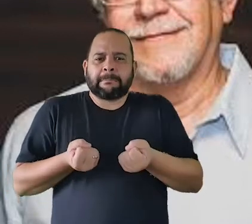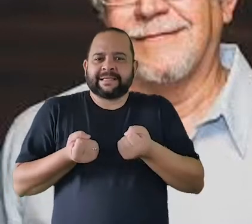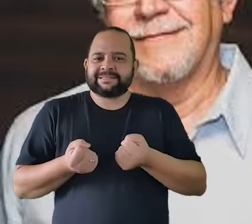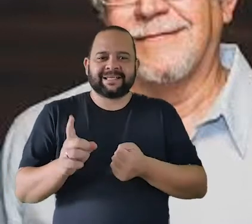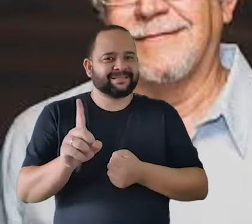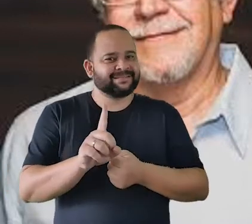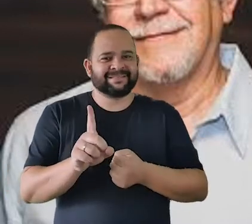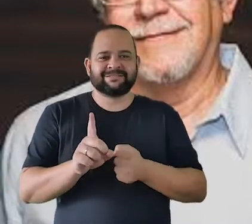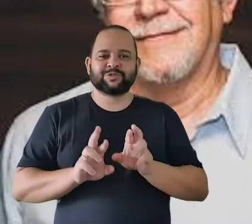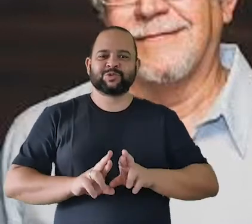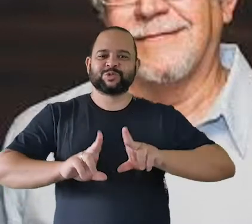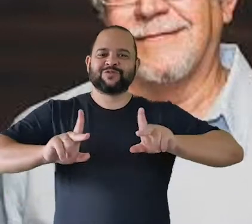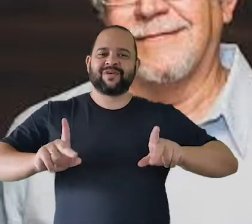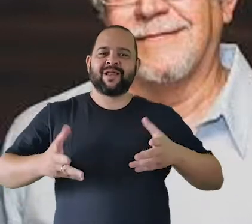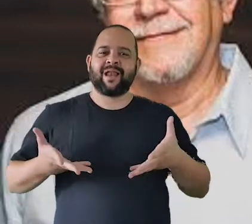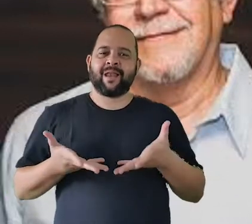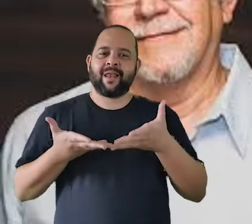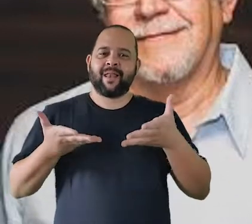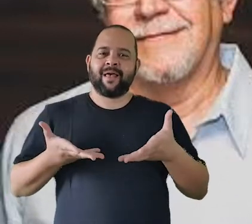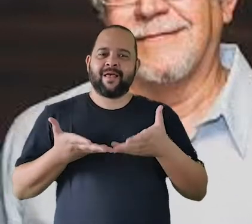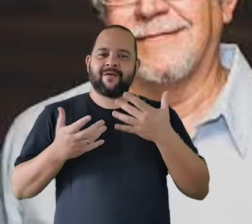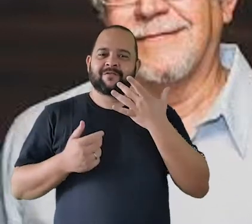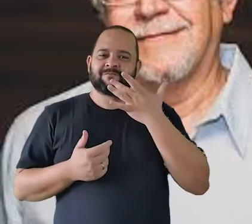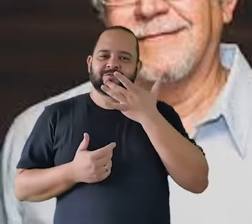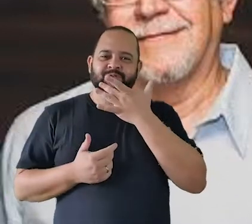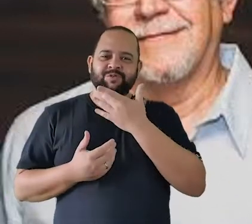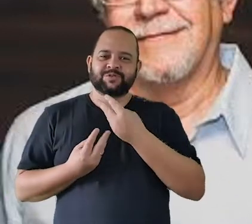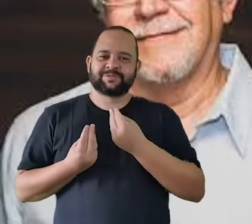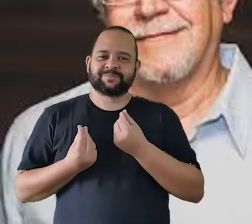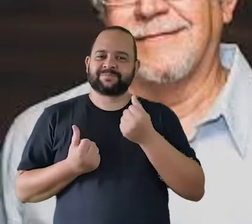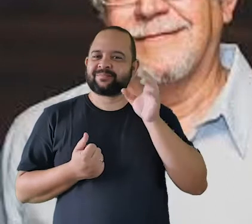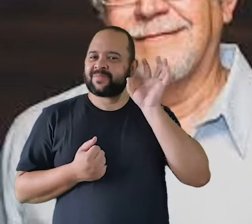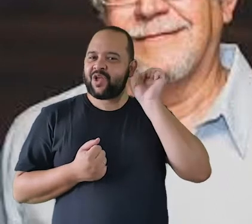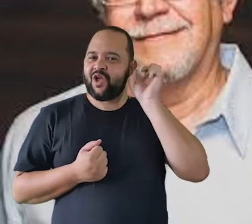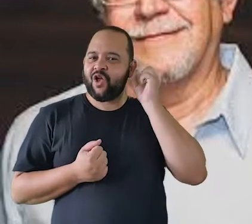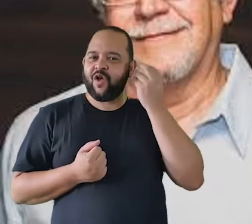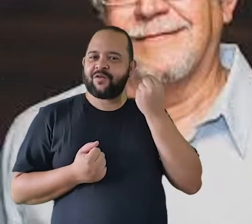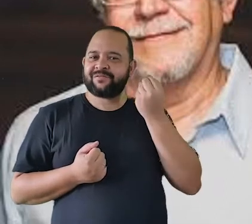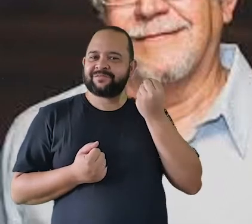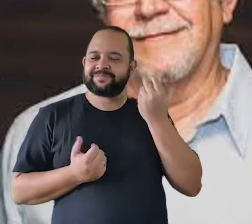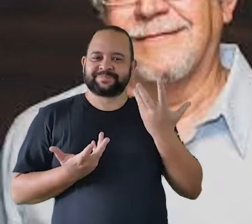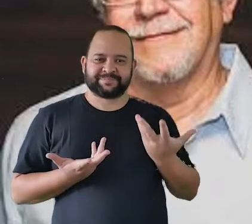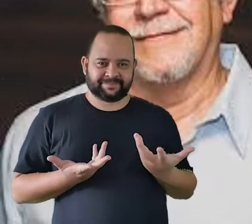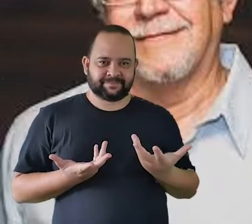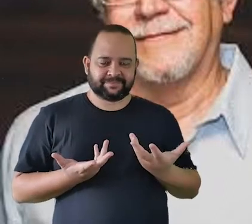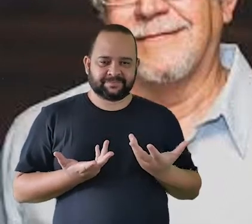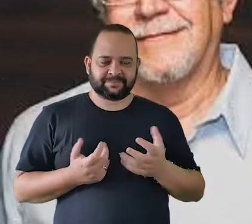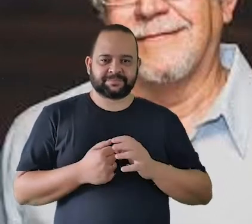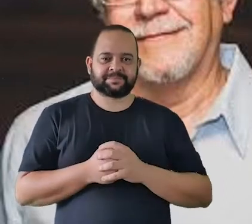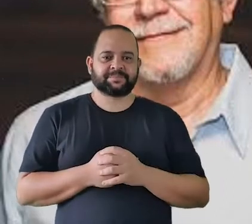dura, e ele vai na contramão disso. Ele busca uma música que seja